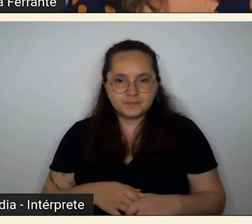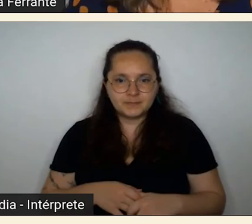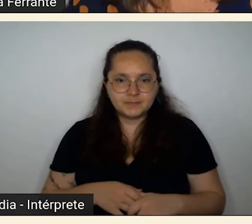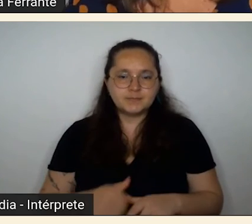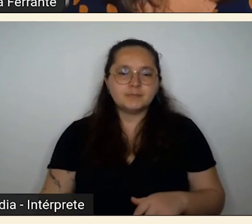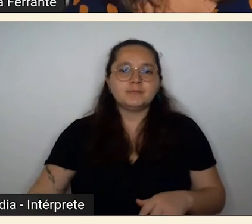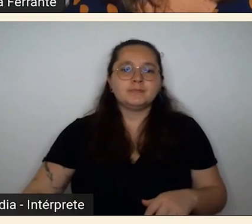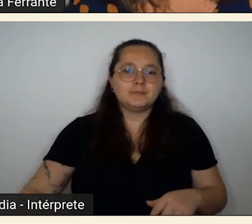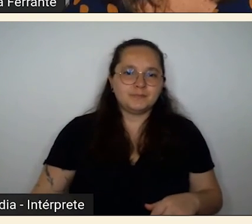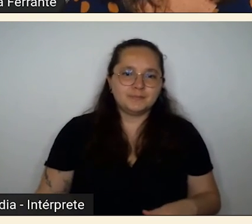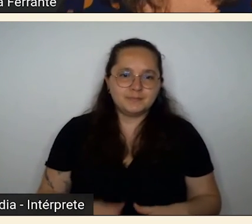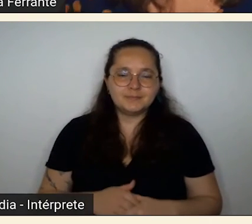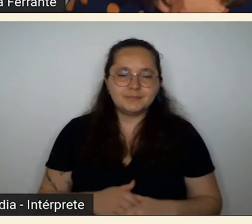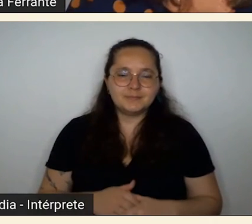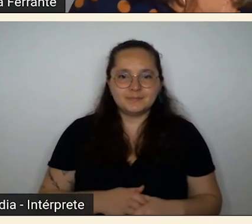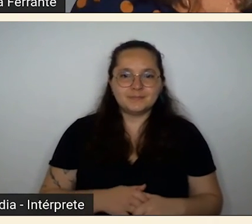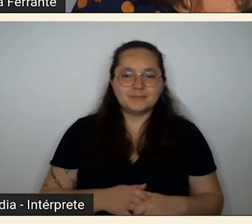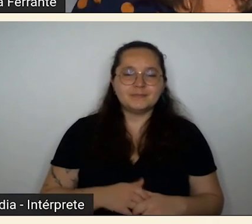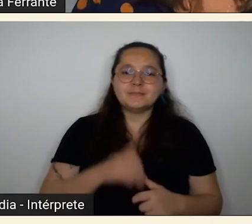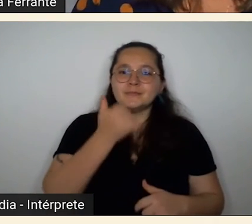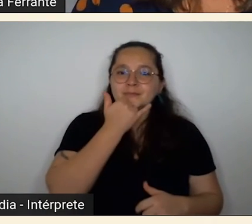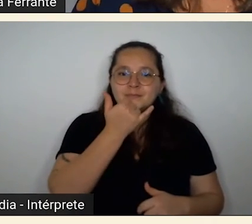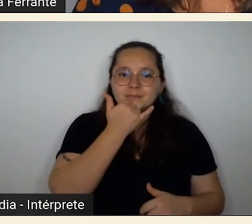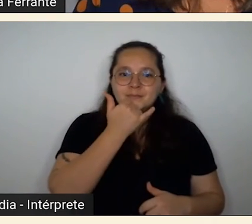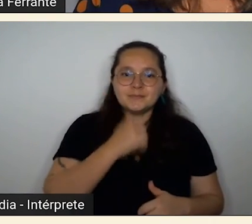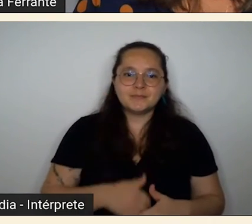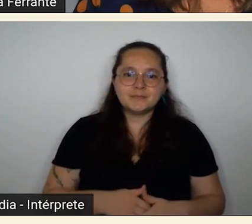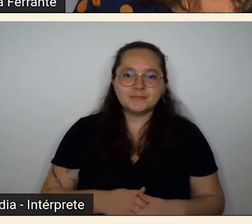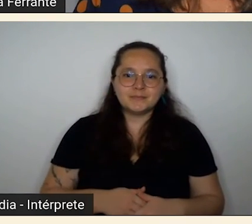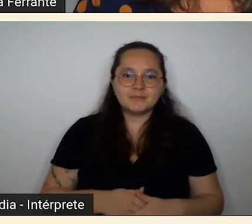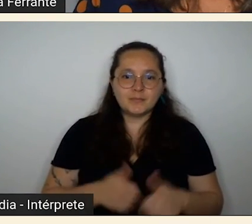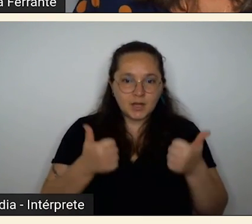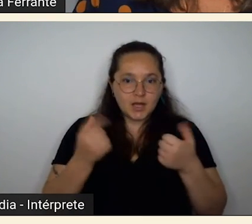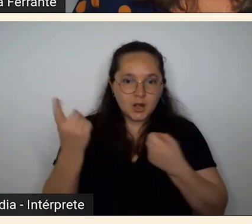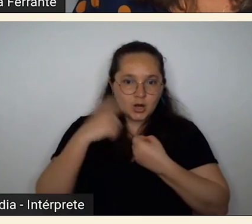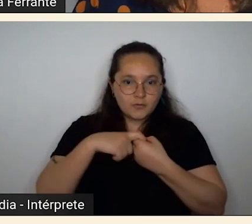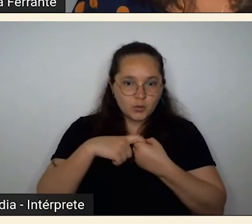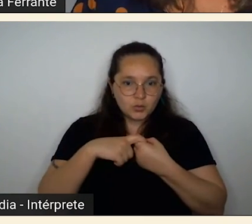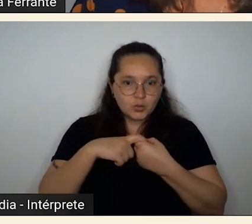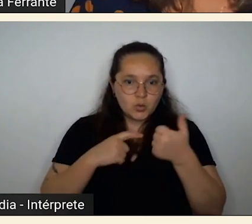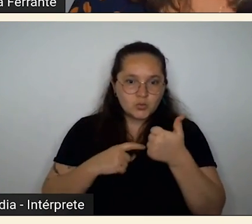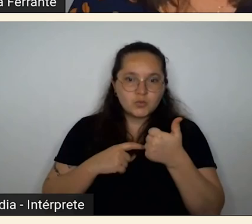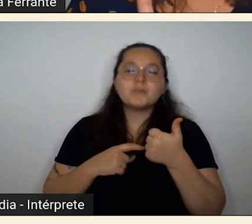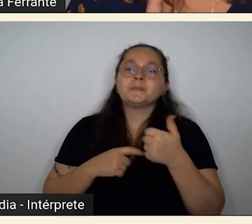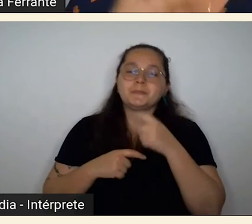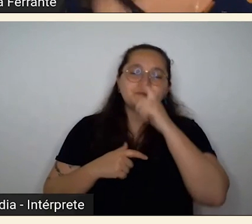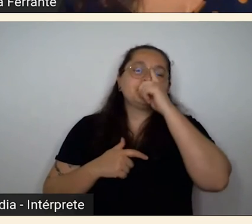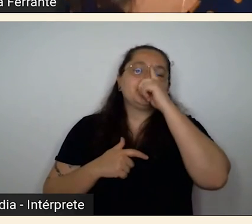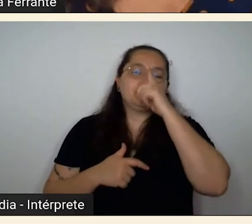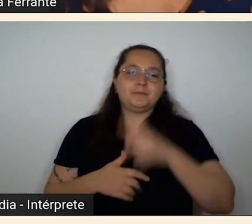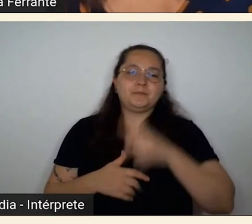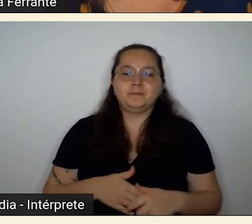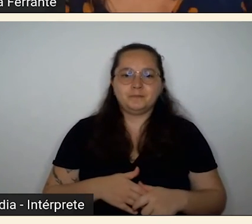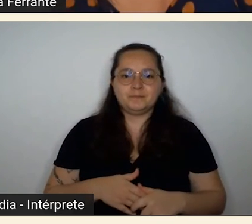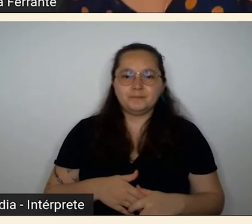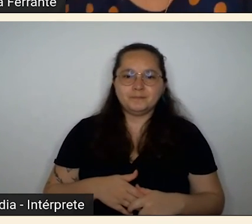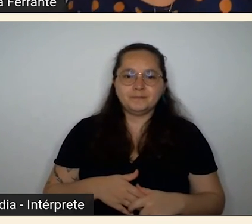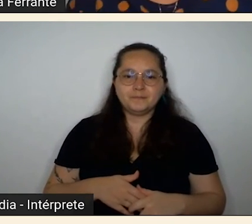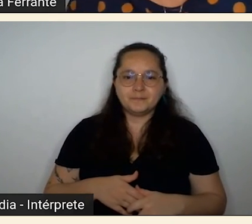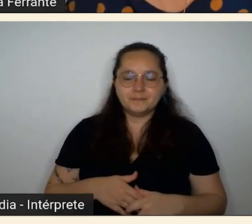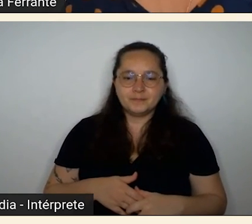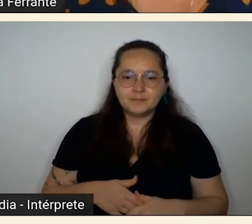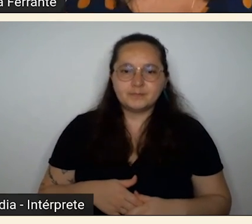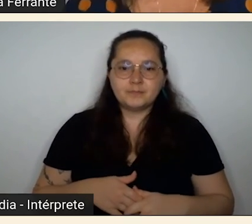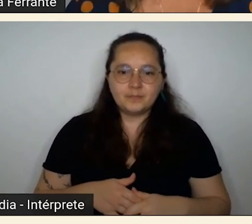Está sem som agora. Ah, desculpa. Está sem som? Agora está com som? Sim. Jóia. E a